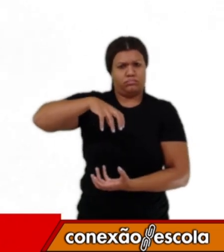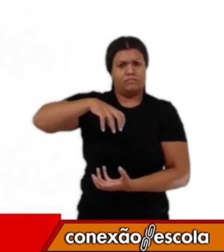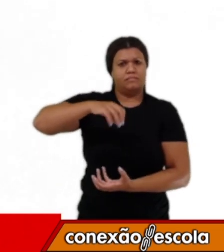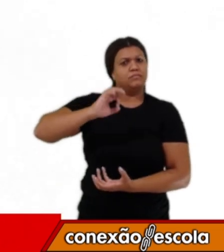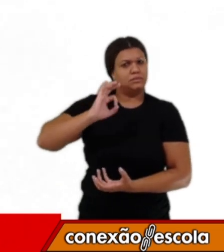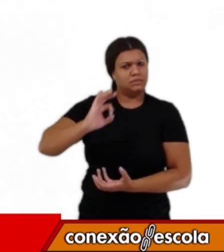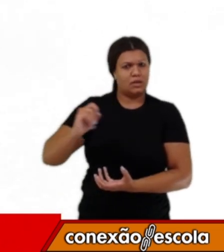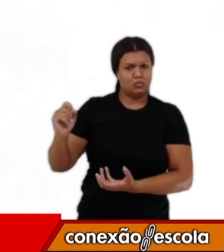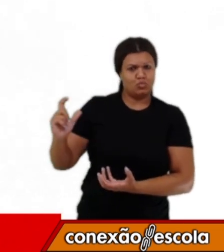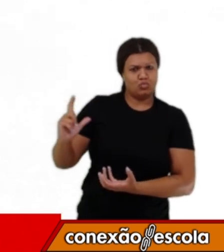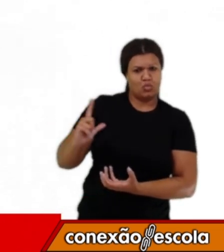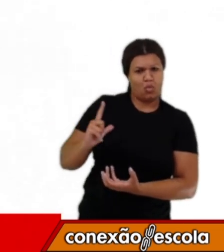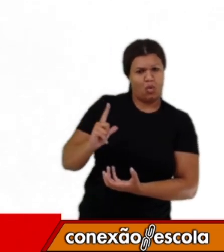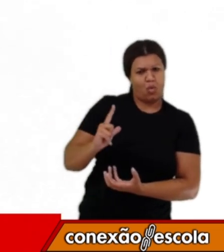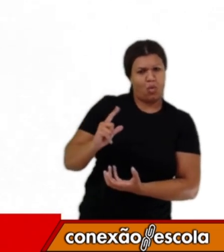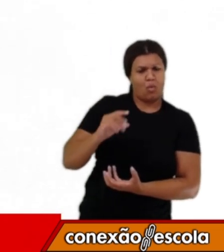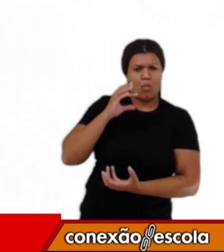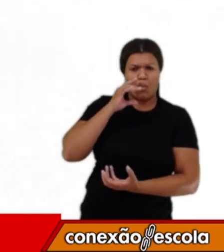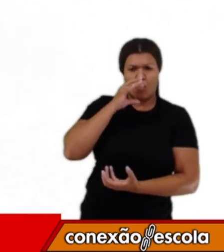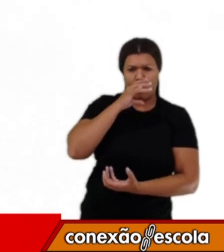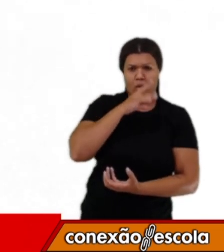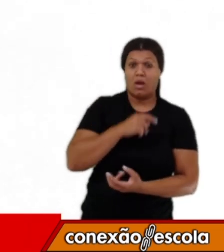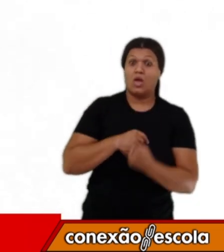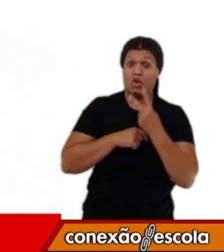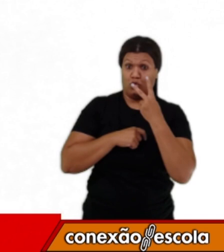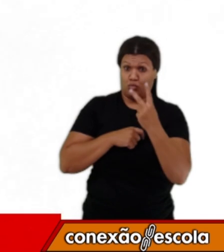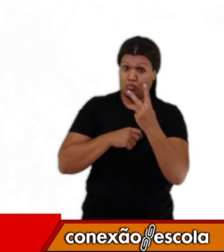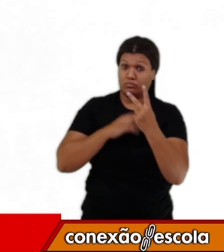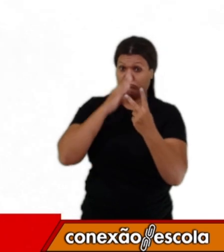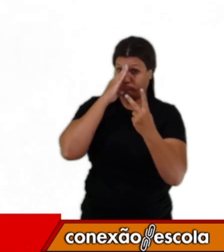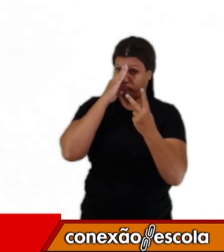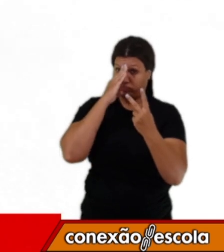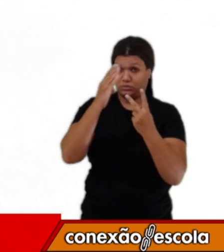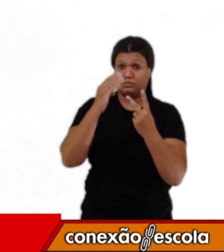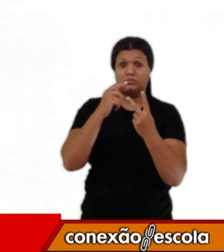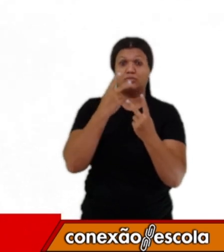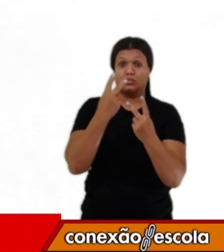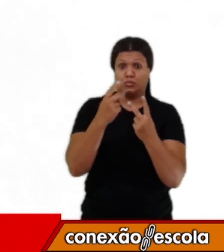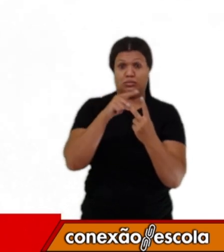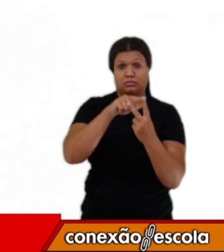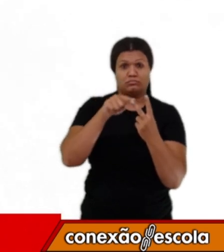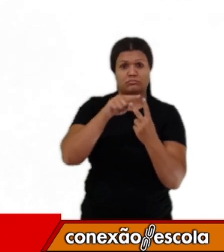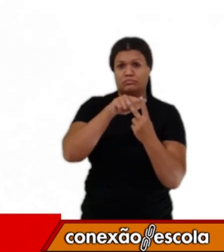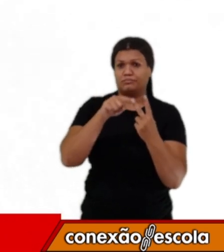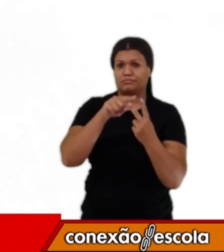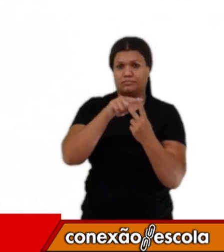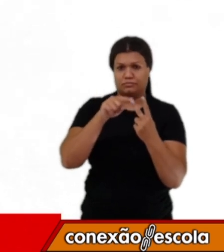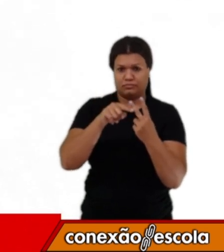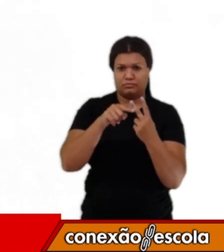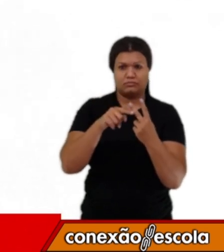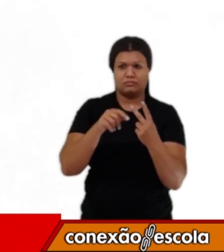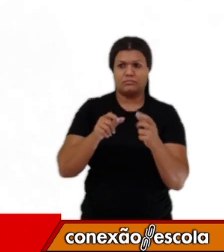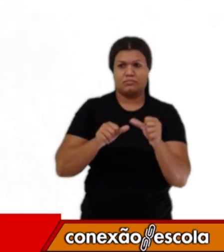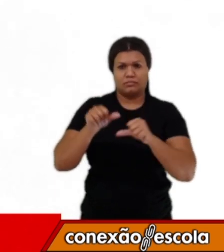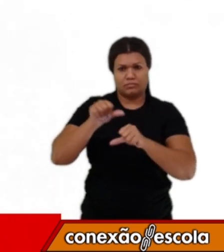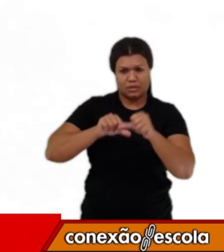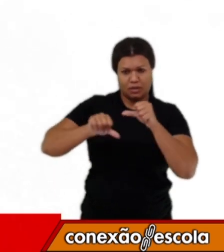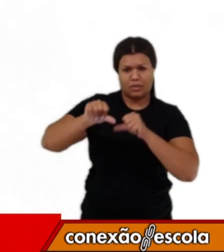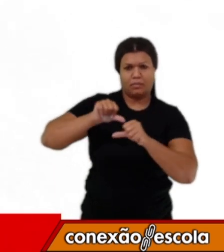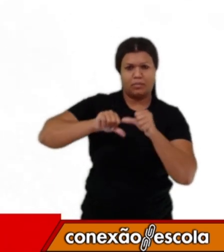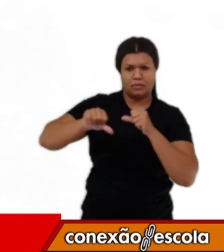marca duas estações do ano, as estações transitórias. Quais são elas?